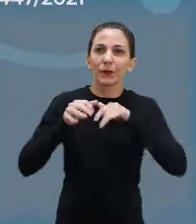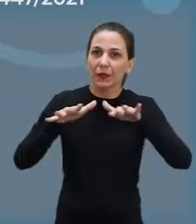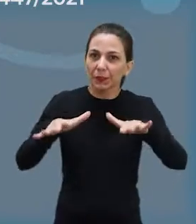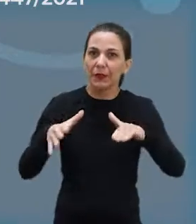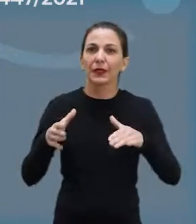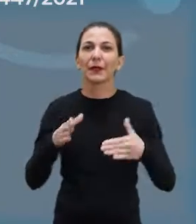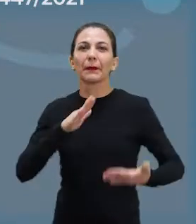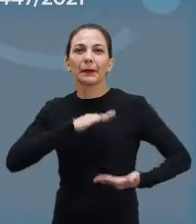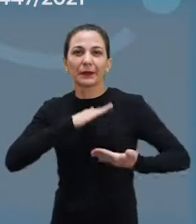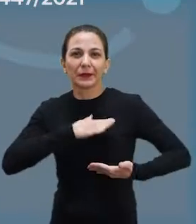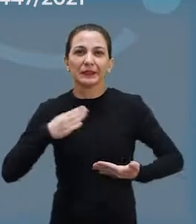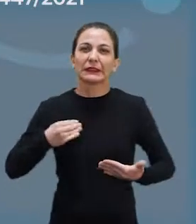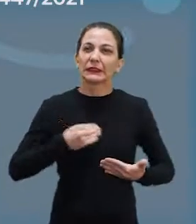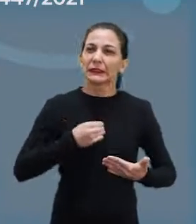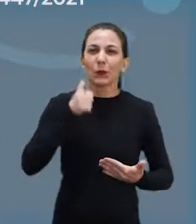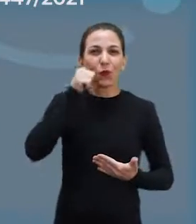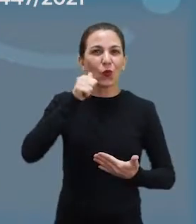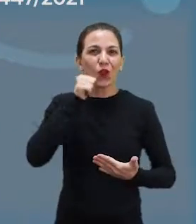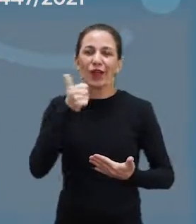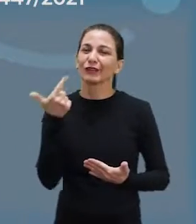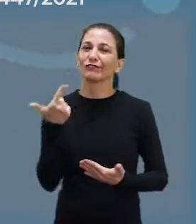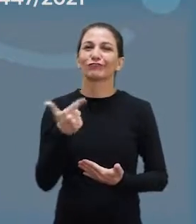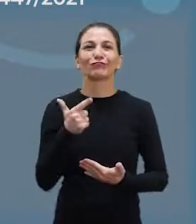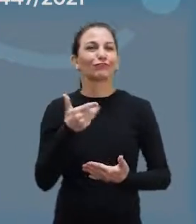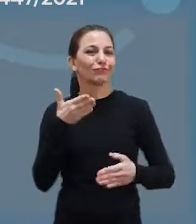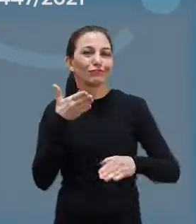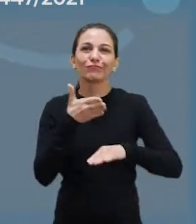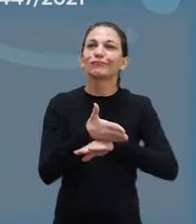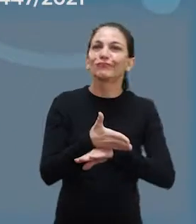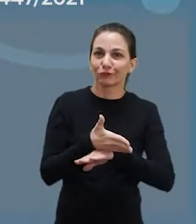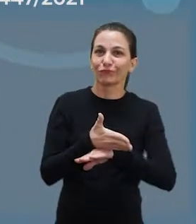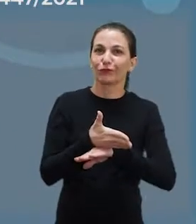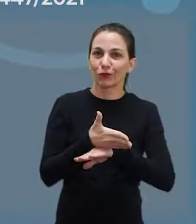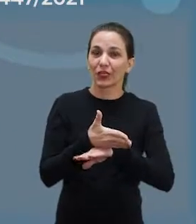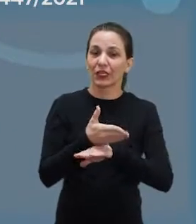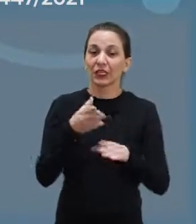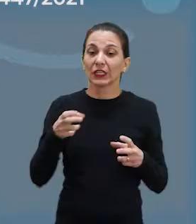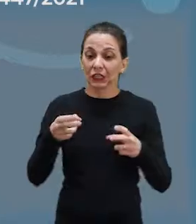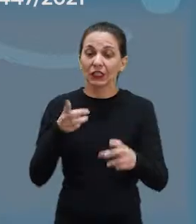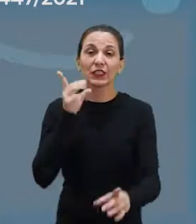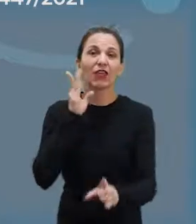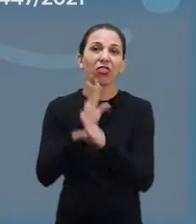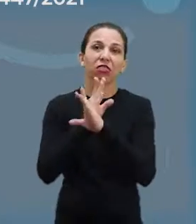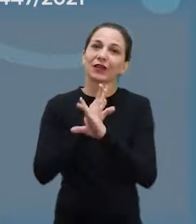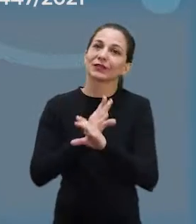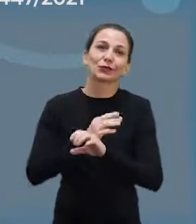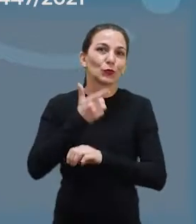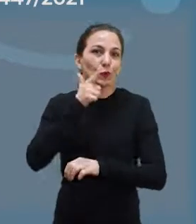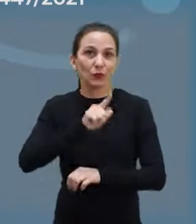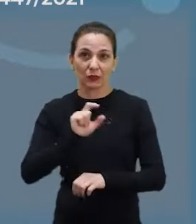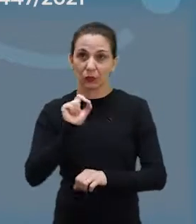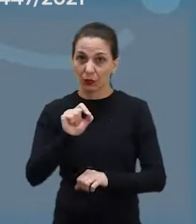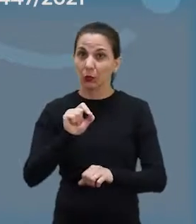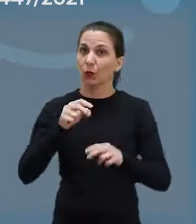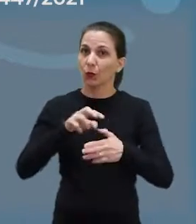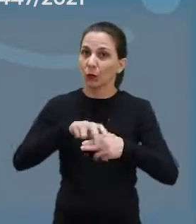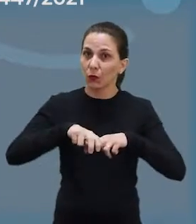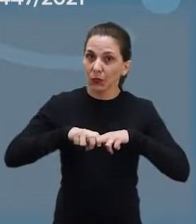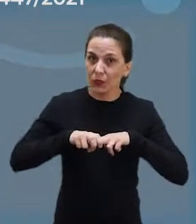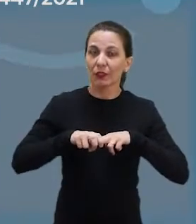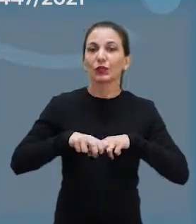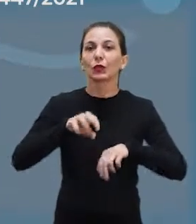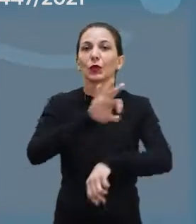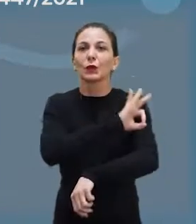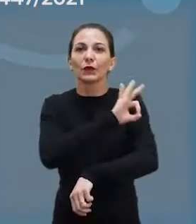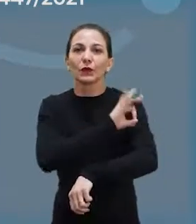deixaram de fazer a mamografia e os exames de rotina que identificavam precocemente o câncer. Então a gente protocolou uma indicação